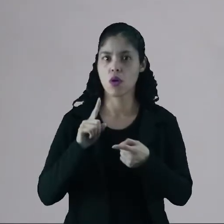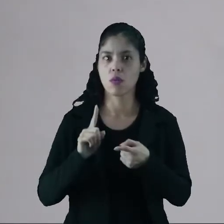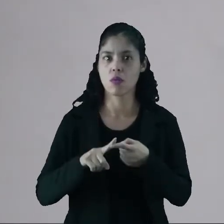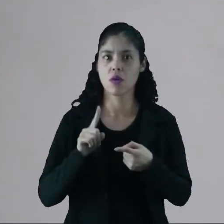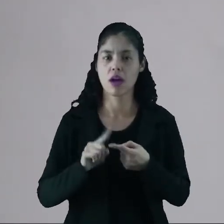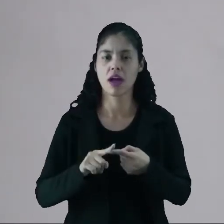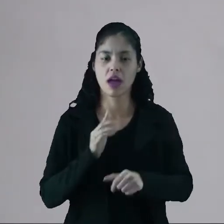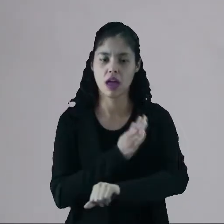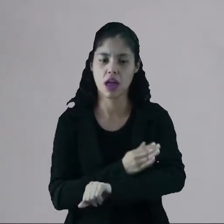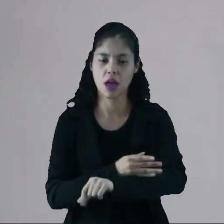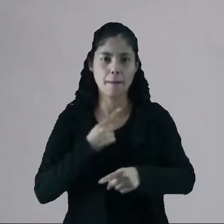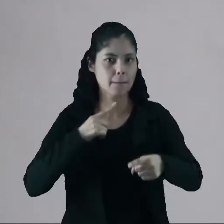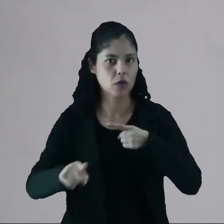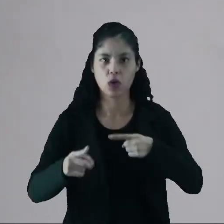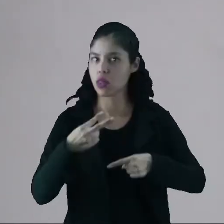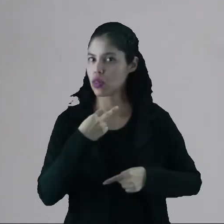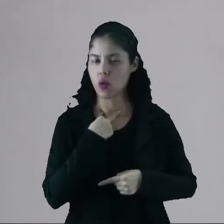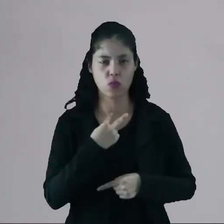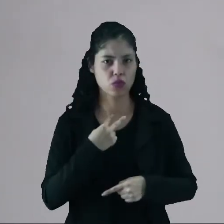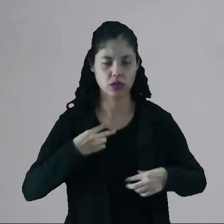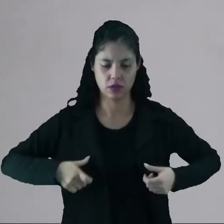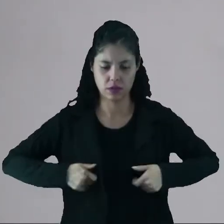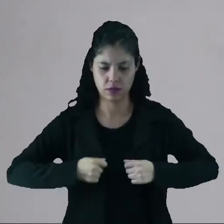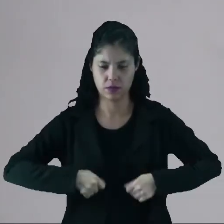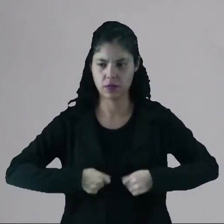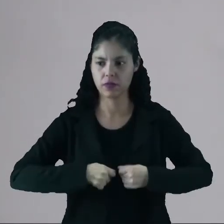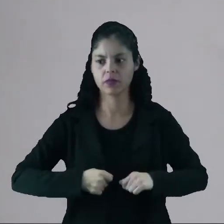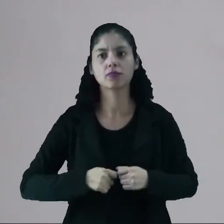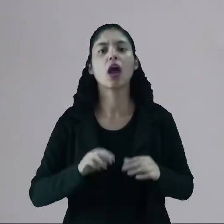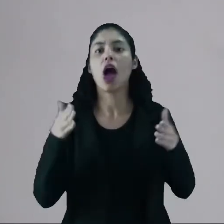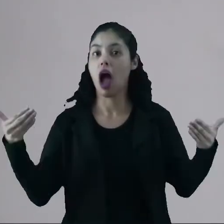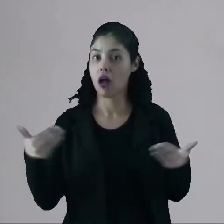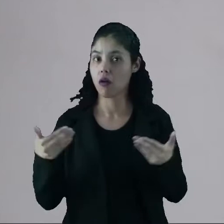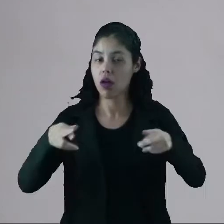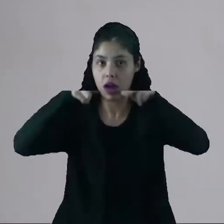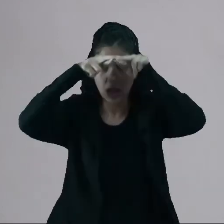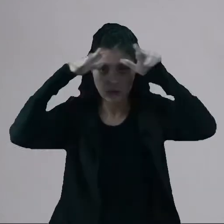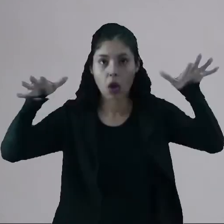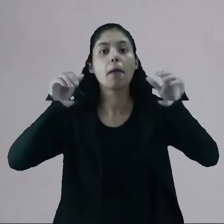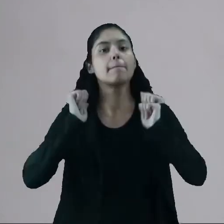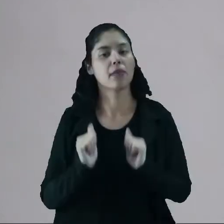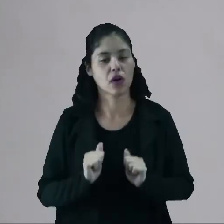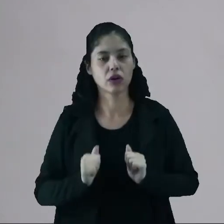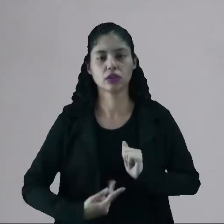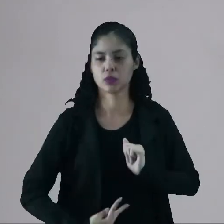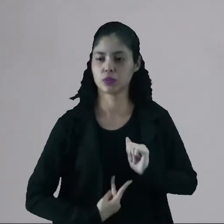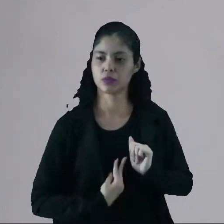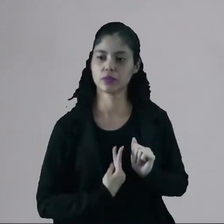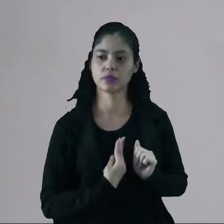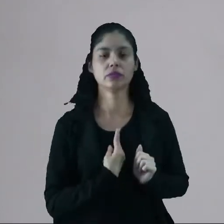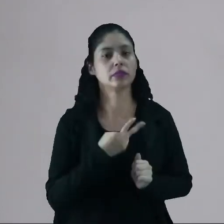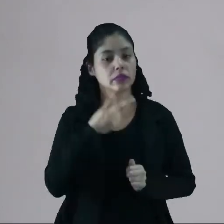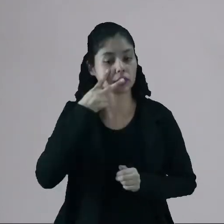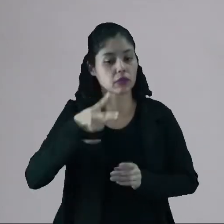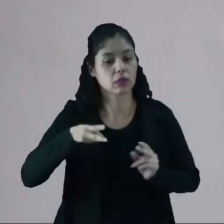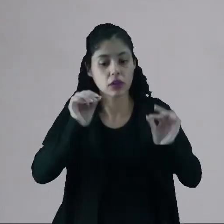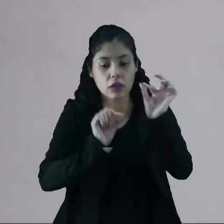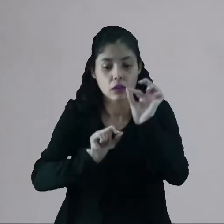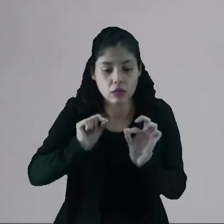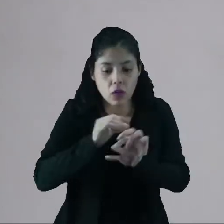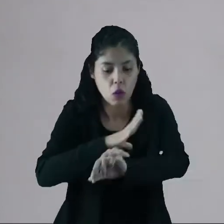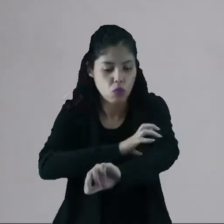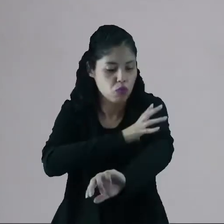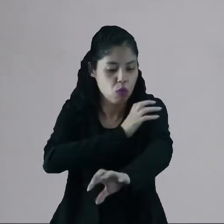proibida. Então, agora no Renascimento, não. Eles podem ter uma ideia melhor de como são os